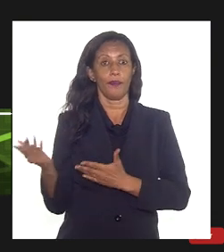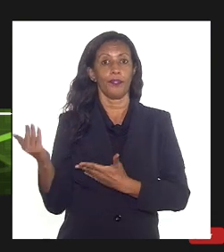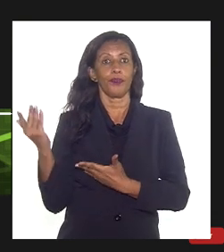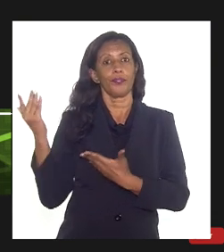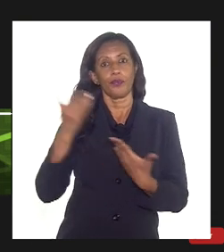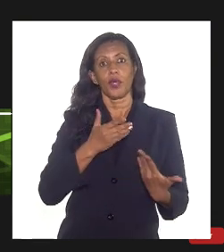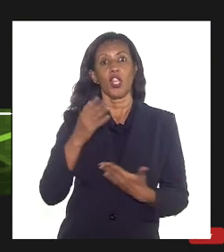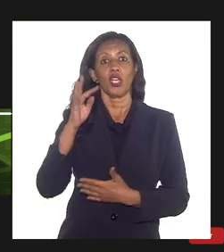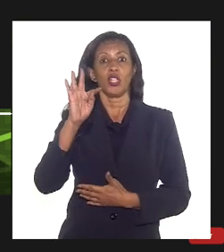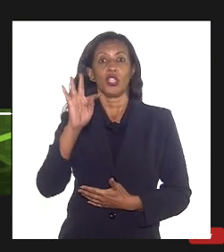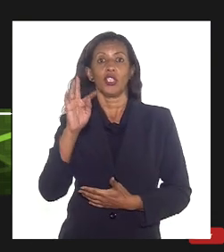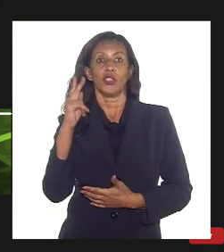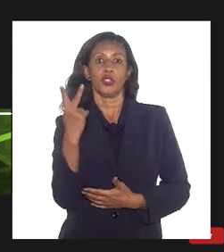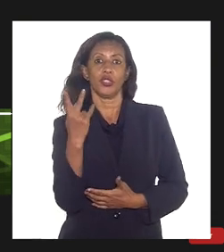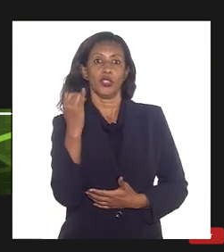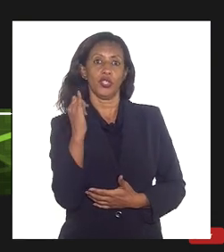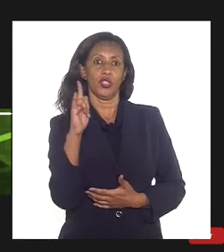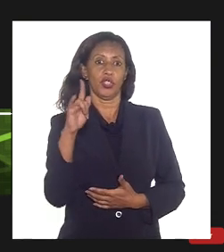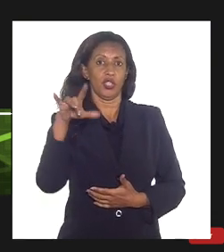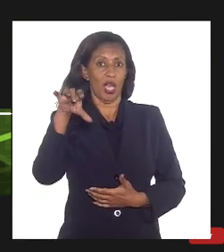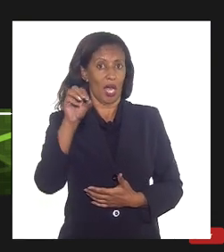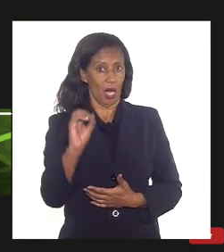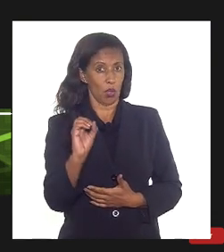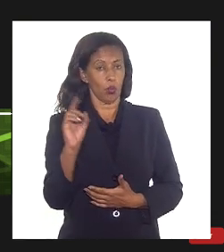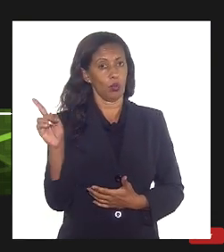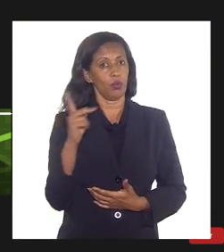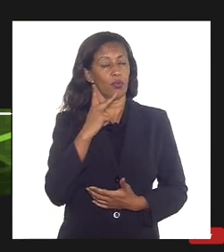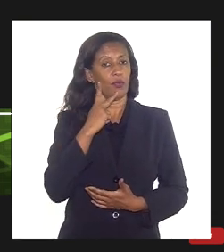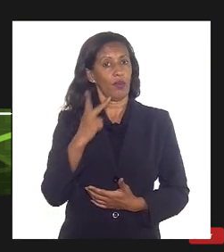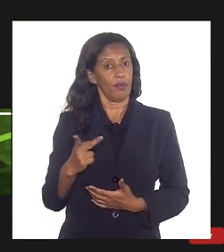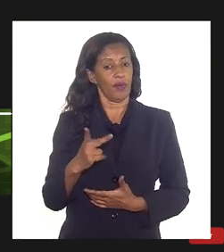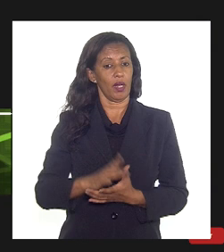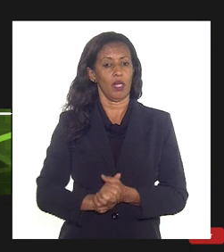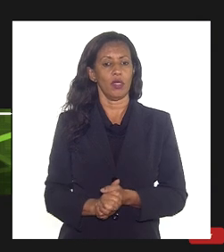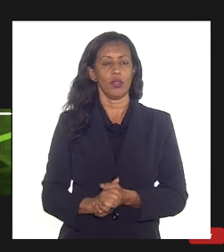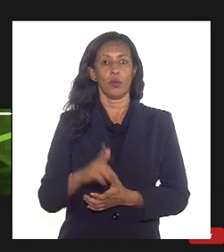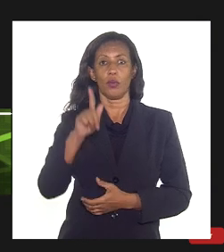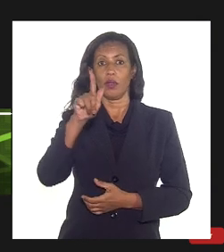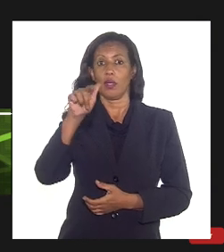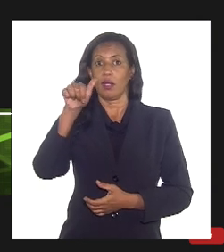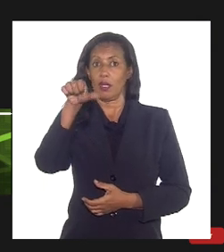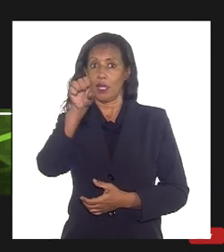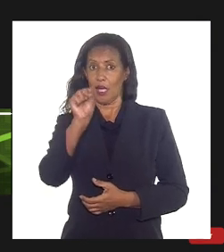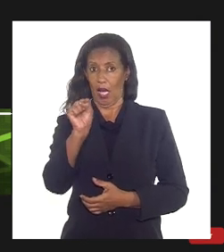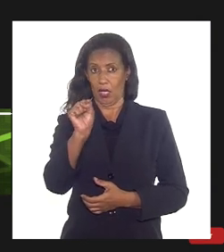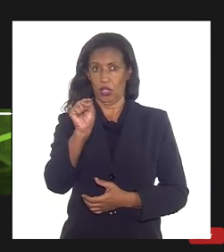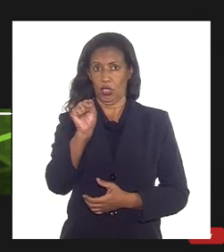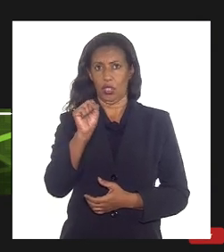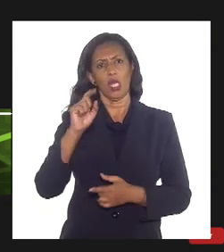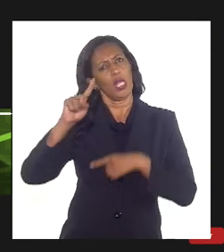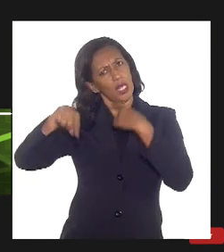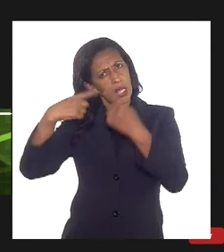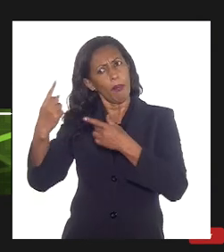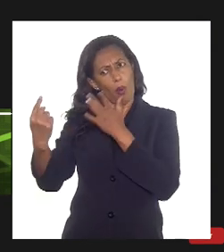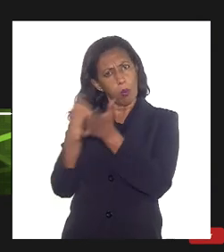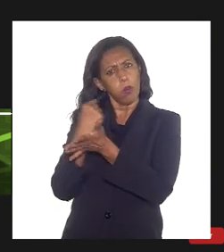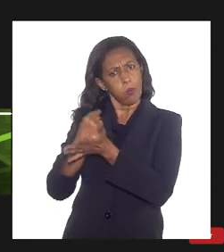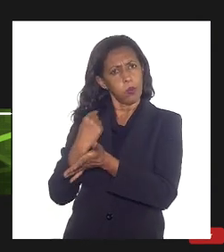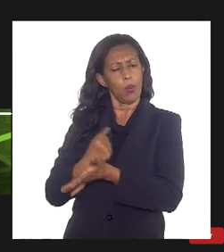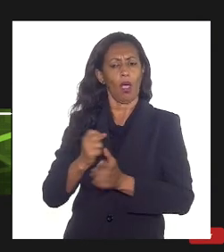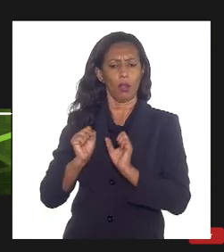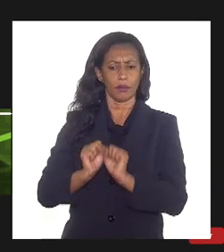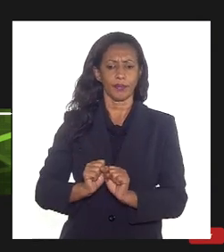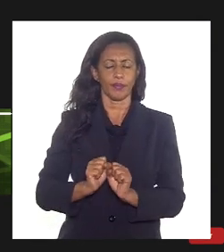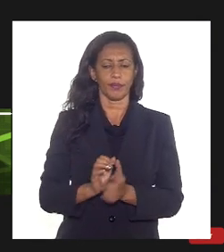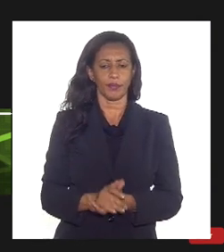homem que vai nos representar em relação a reinjeção de gás e depois eu fico à disposição para outros questionamentos tá bom tá legal